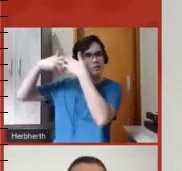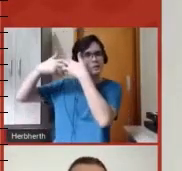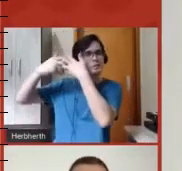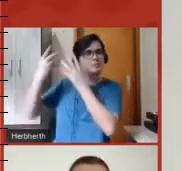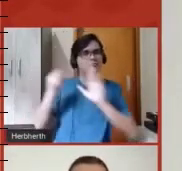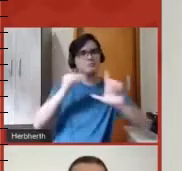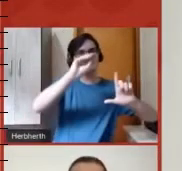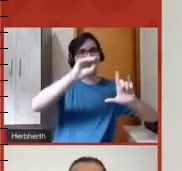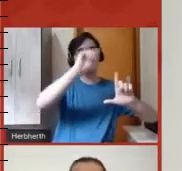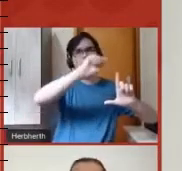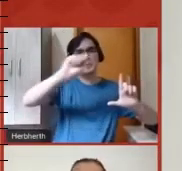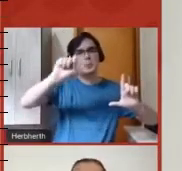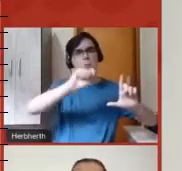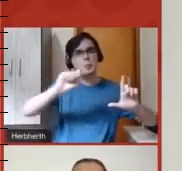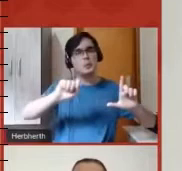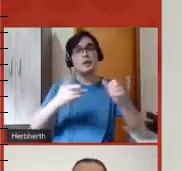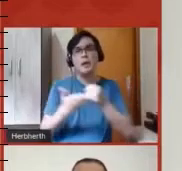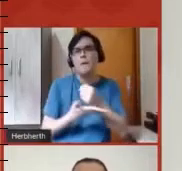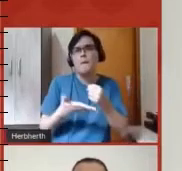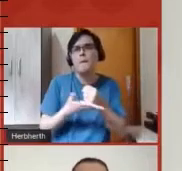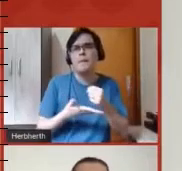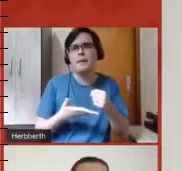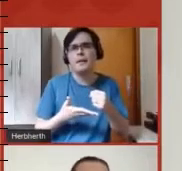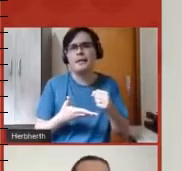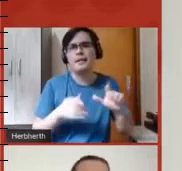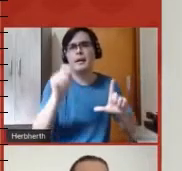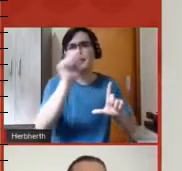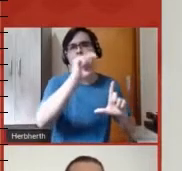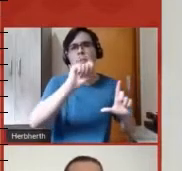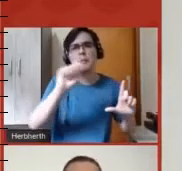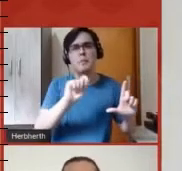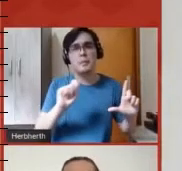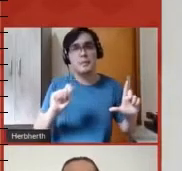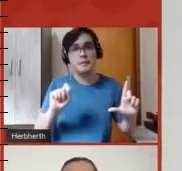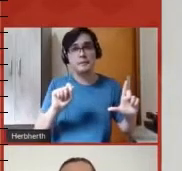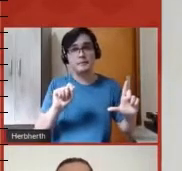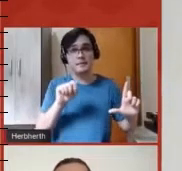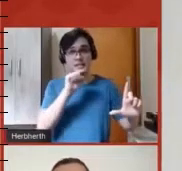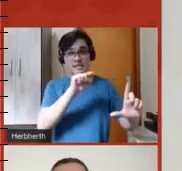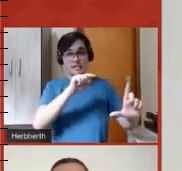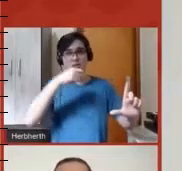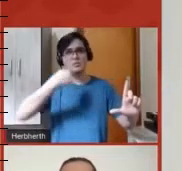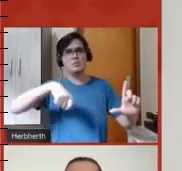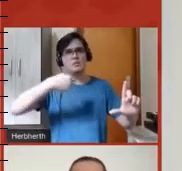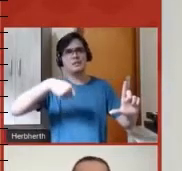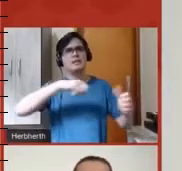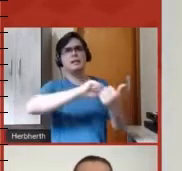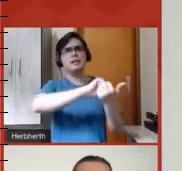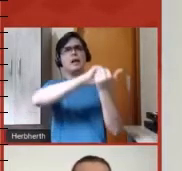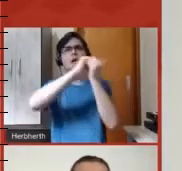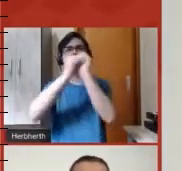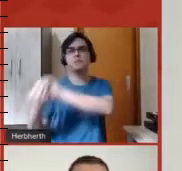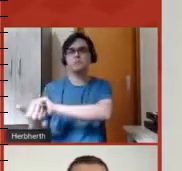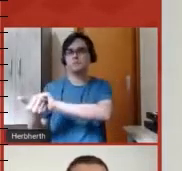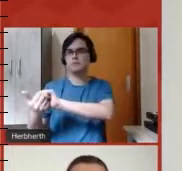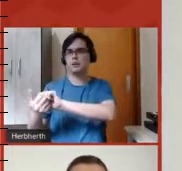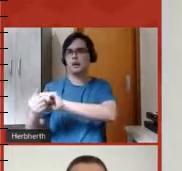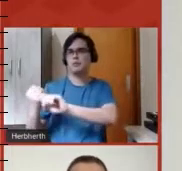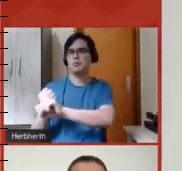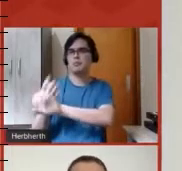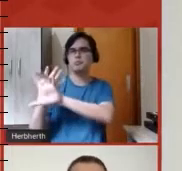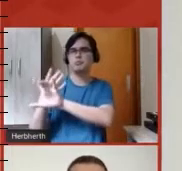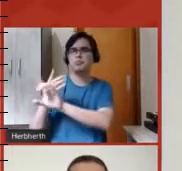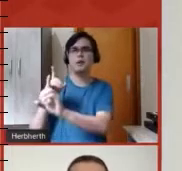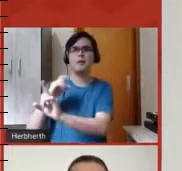que é a lousa, o giz, né, e, claro, isso precisa de alguma forma ser adaptado para esse ambiente. Então, isso